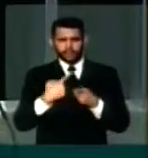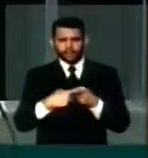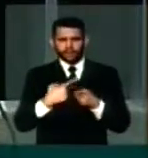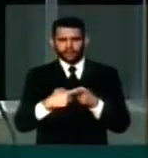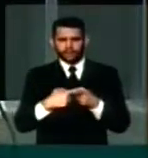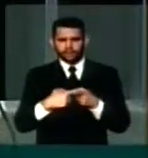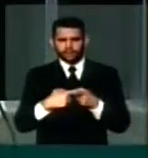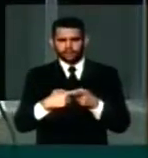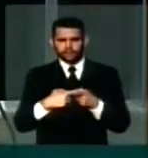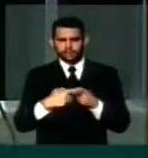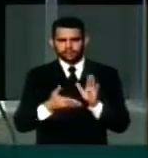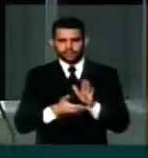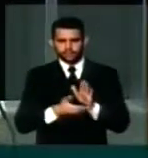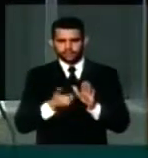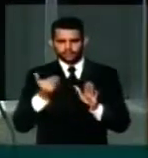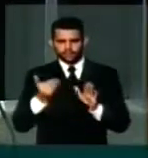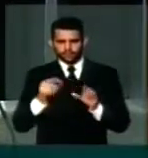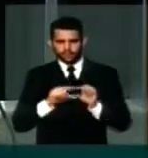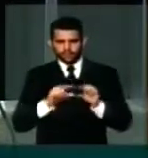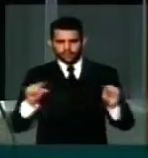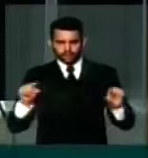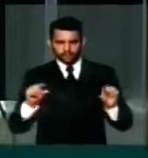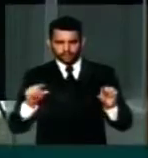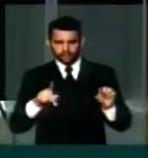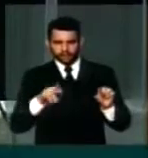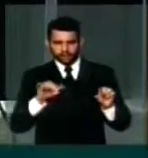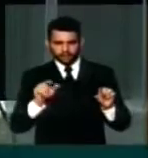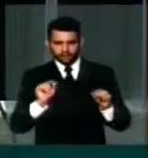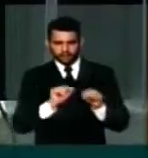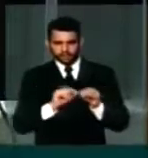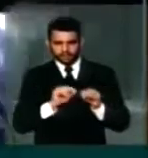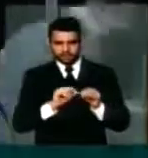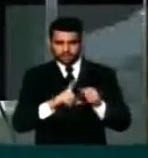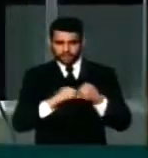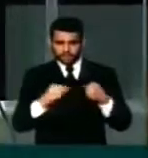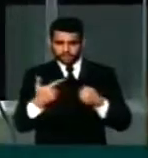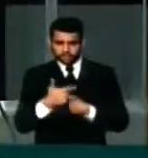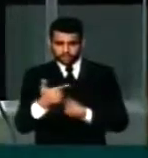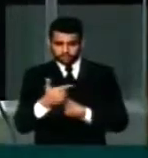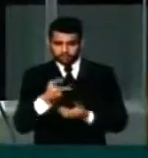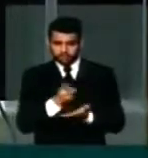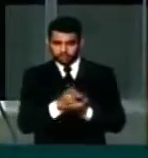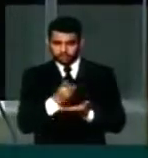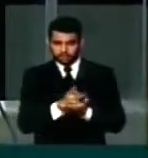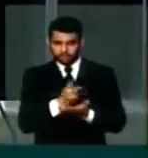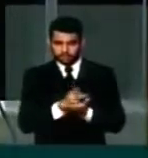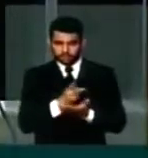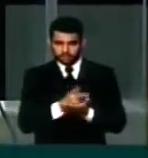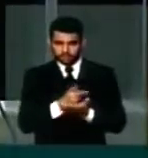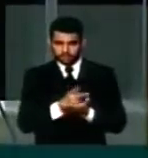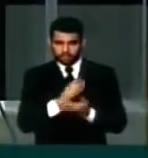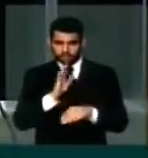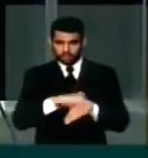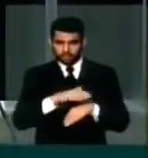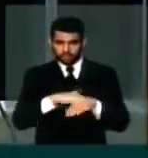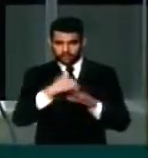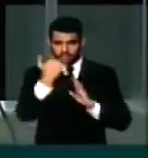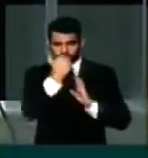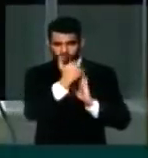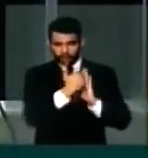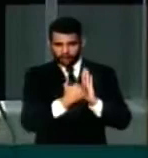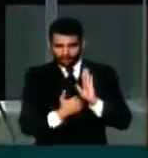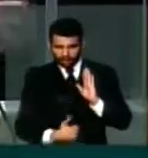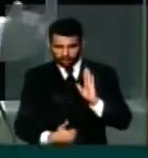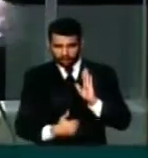é que nós queremos suprimir esse escalonamento e esse artigo segundo, preservando todas as demais partes da